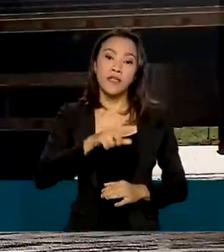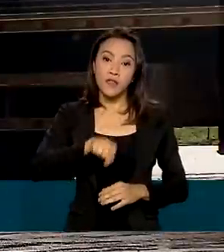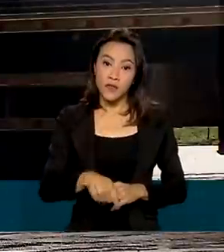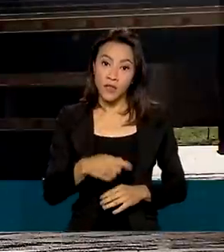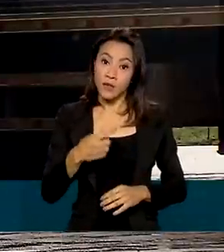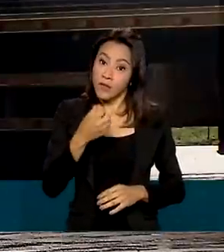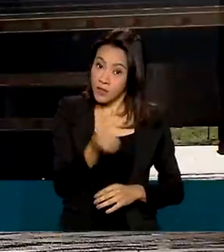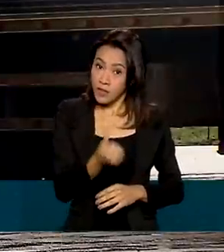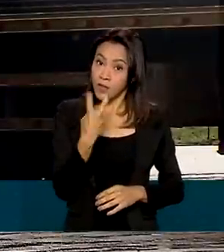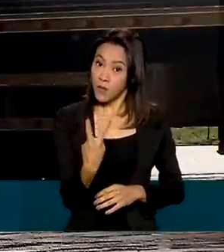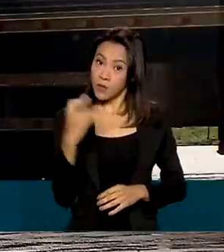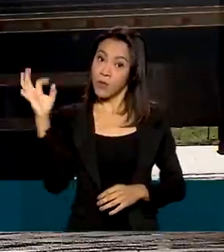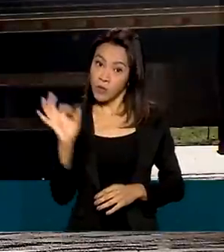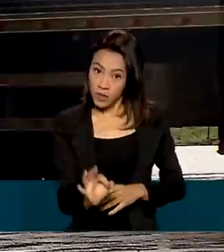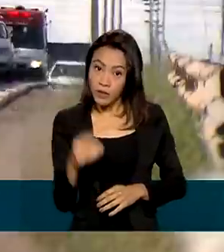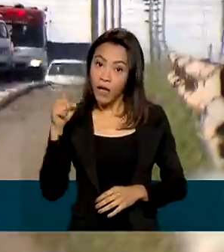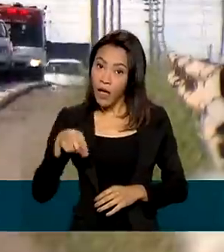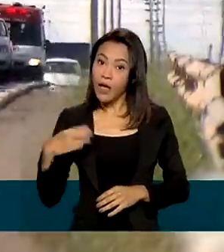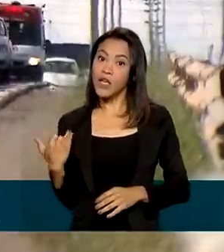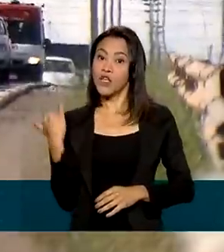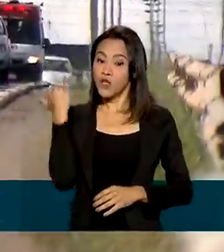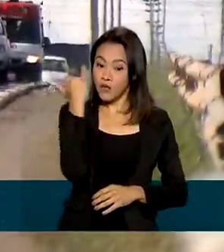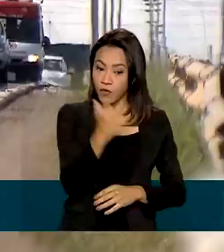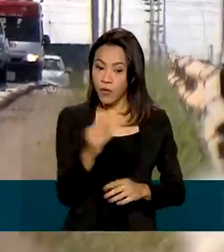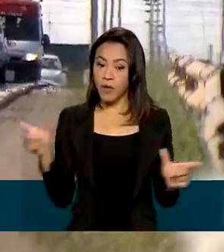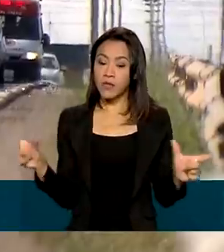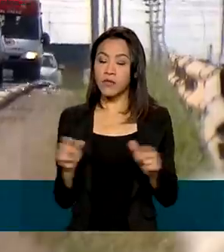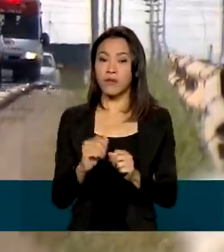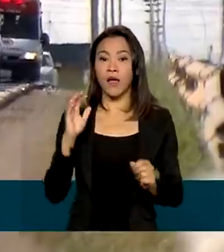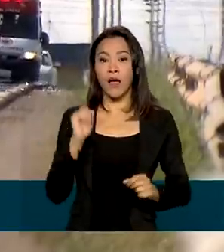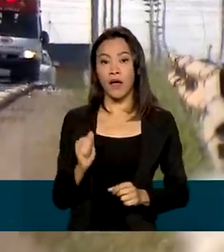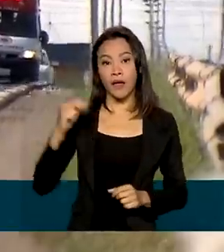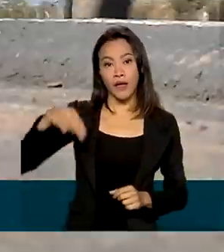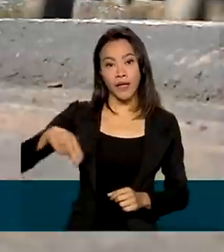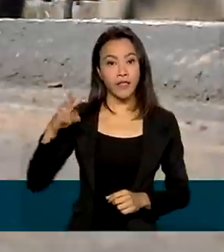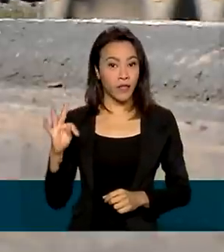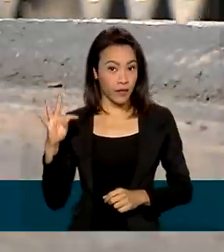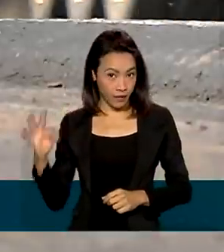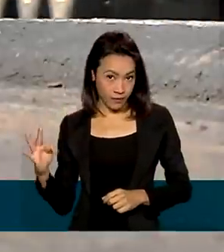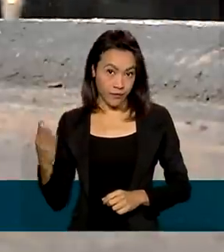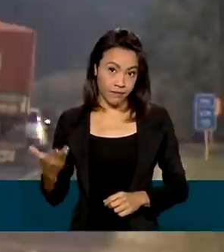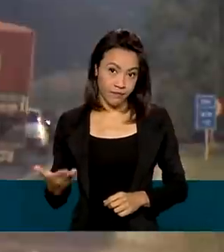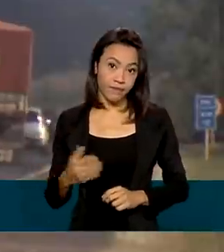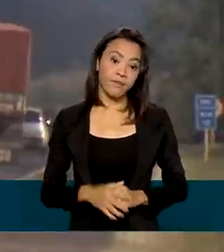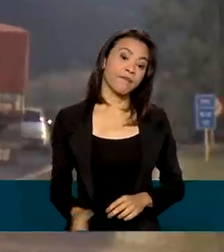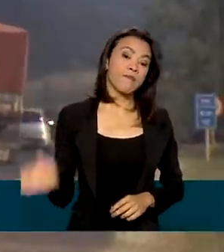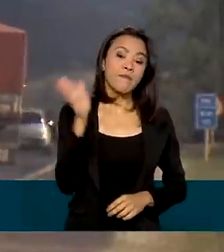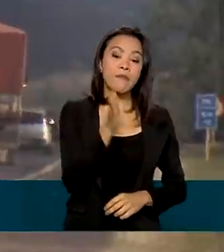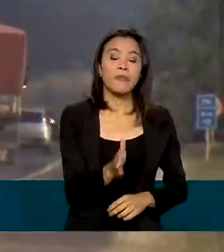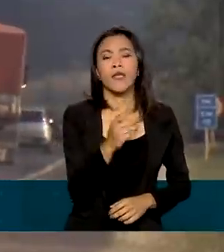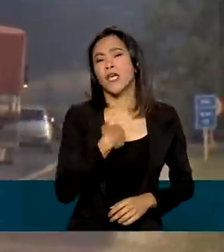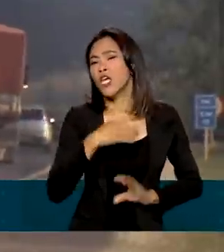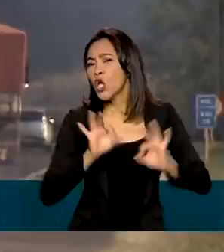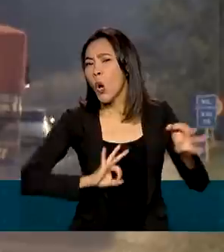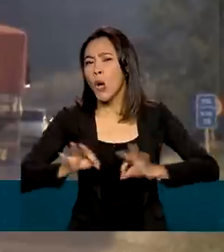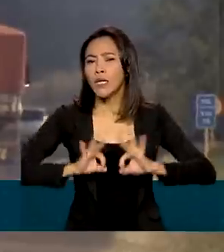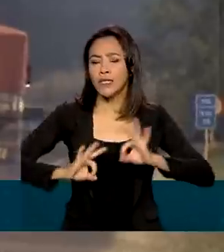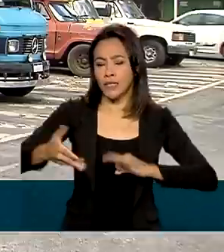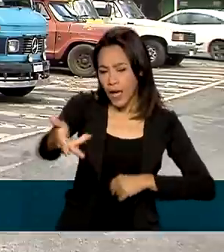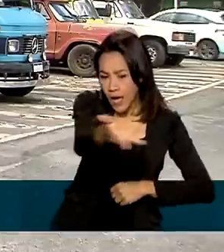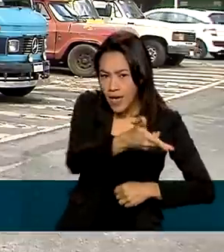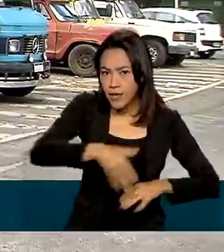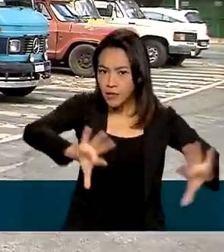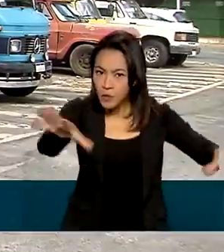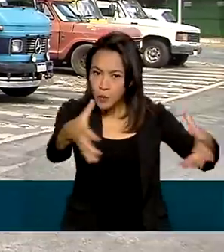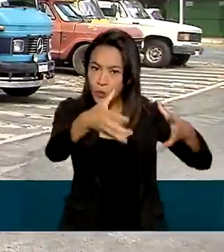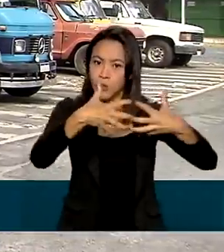frota nacional, segundo a Agência Nacional de Transportes Terrestres, a NTT. E para organizar esses caminhoneiros